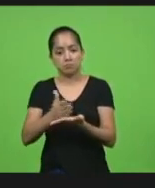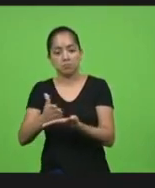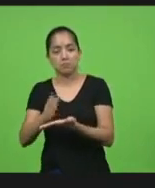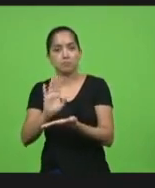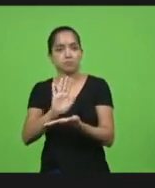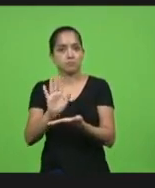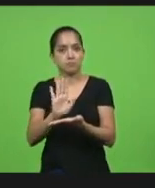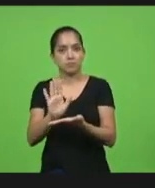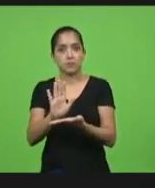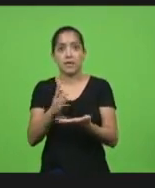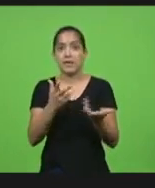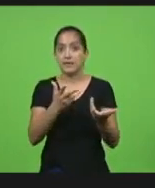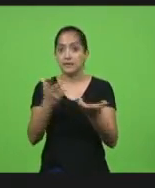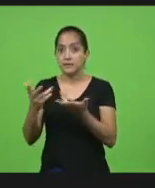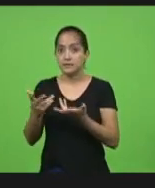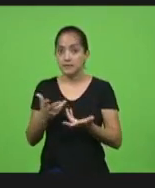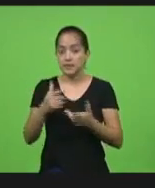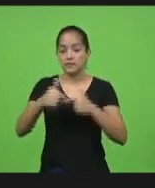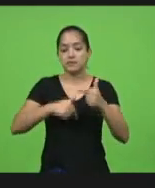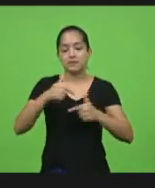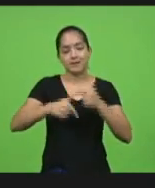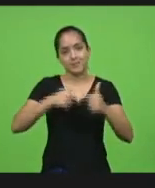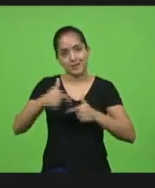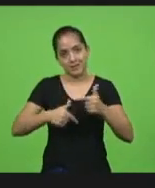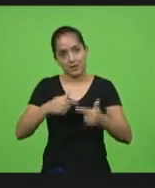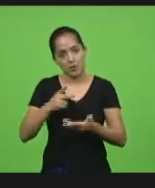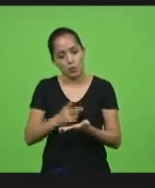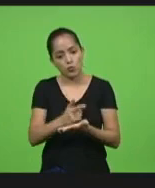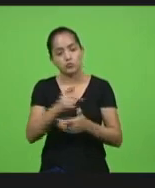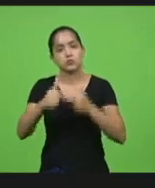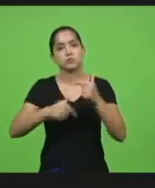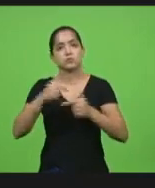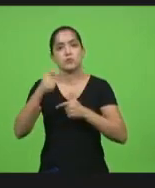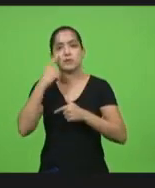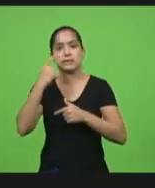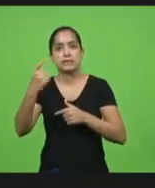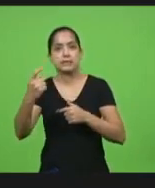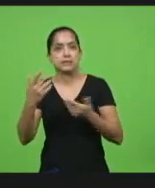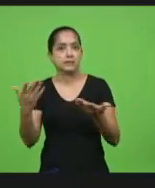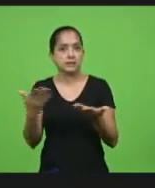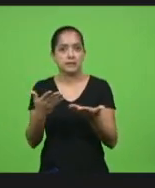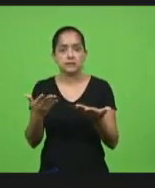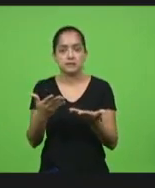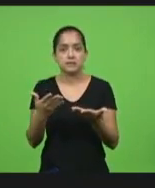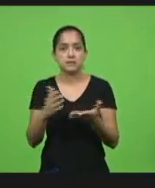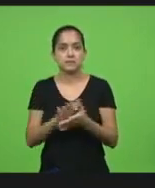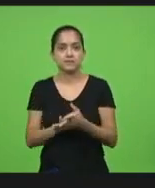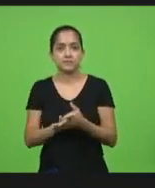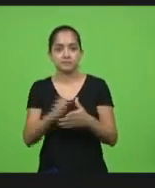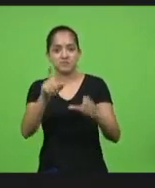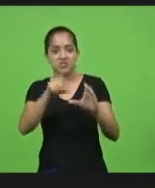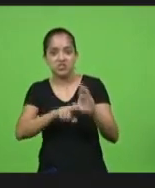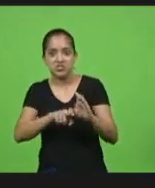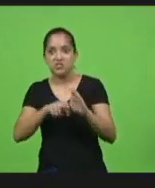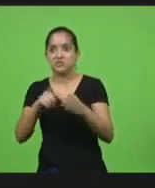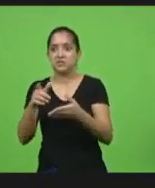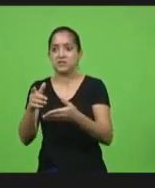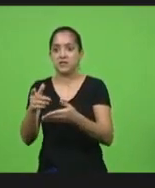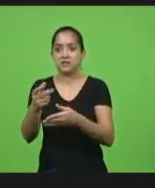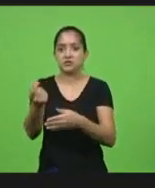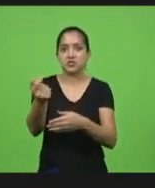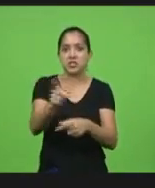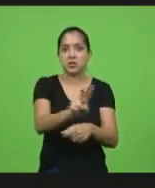querem simplesmente trabalhar não é do interesse das pessoas contrair dívida óbvio que numa situação